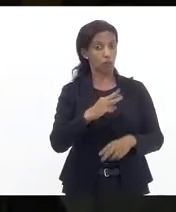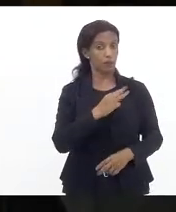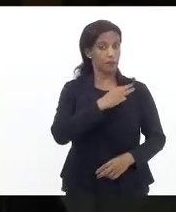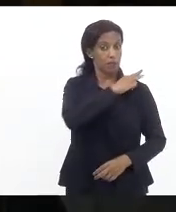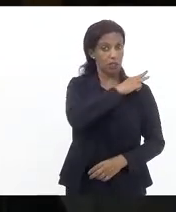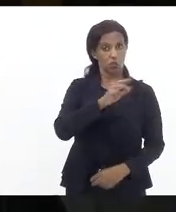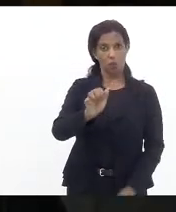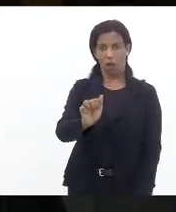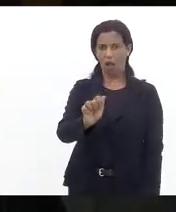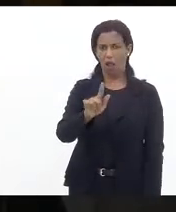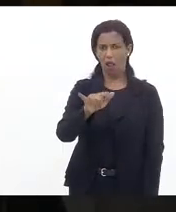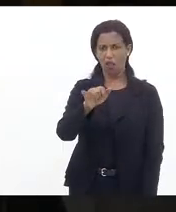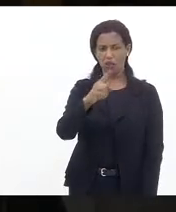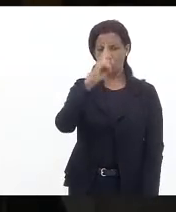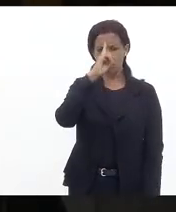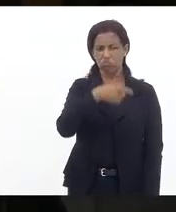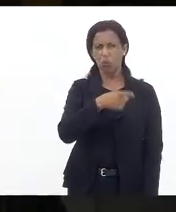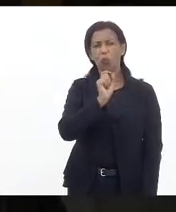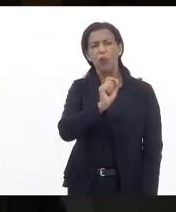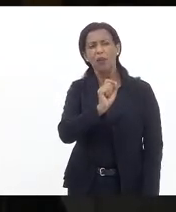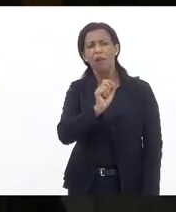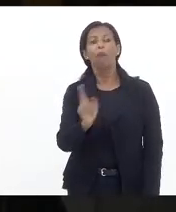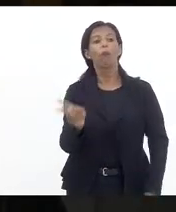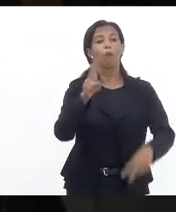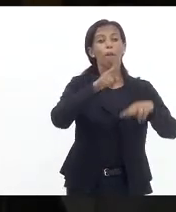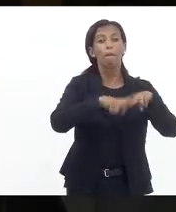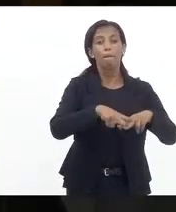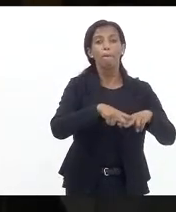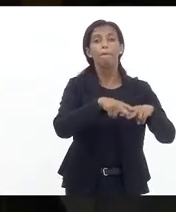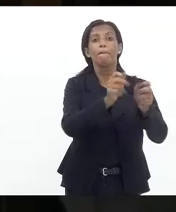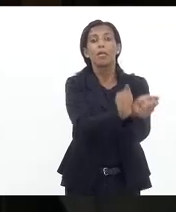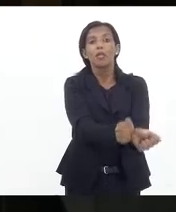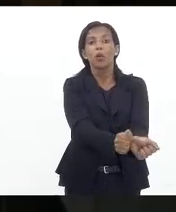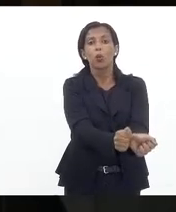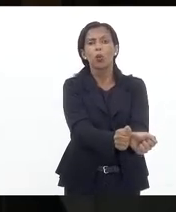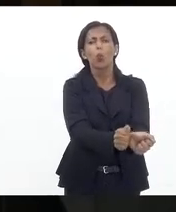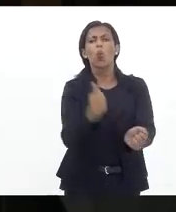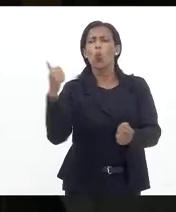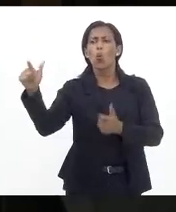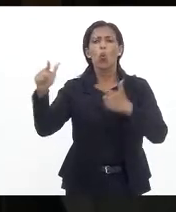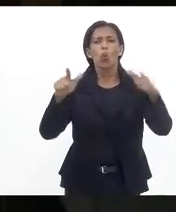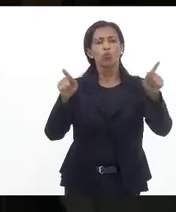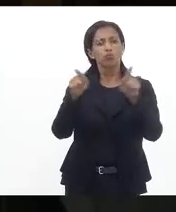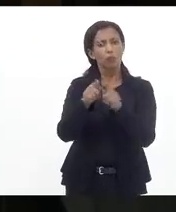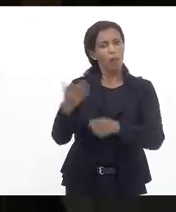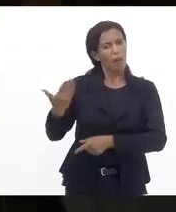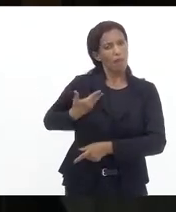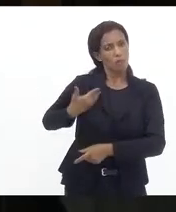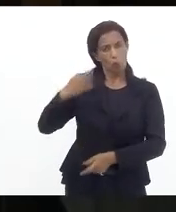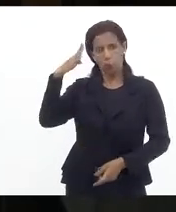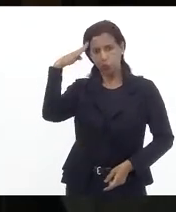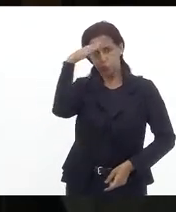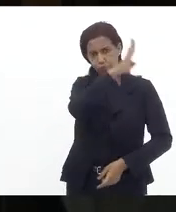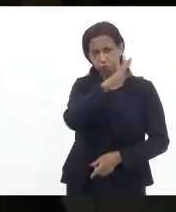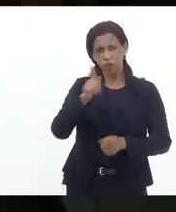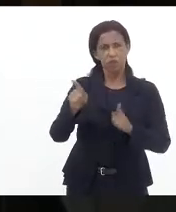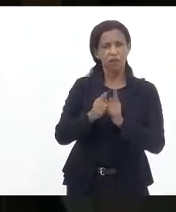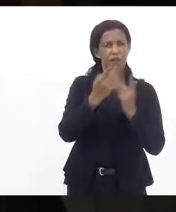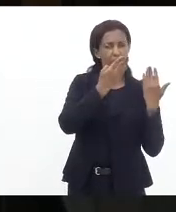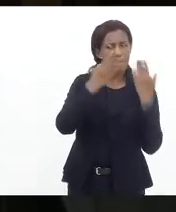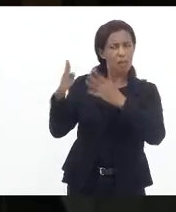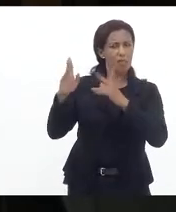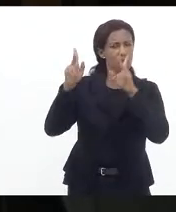prendeu o deputado Daniel Silveira e prendeu outras figuras do bolsonarismo que faziam ameaças